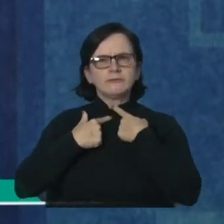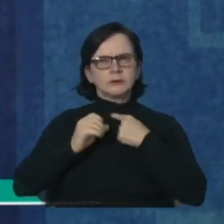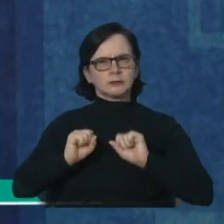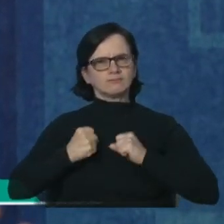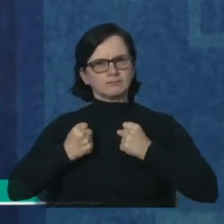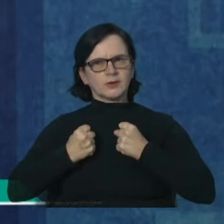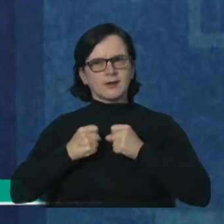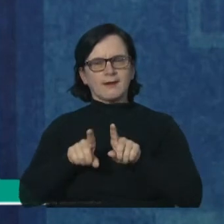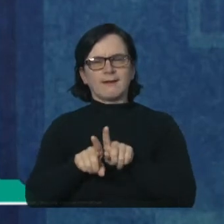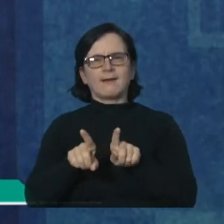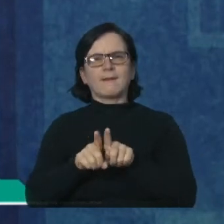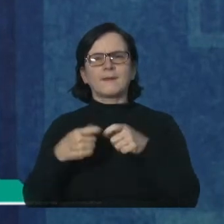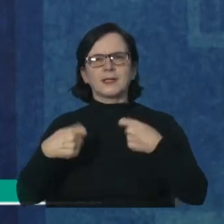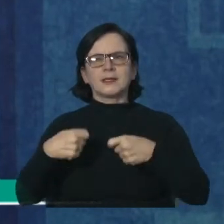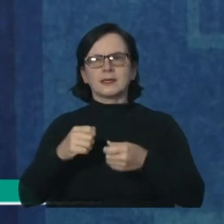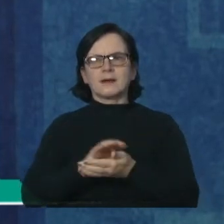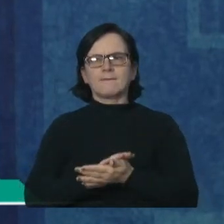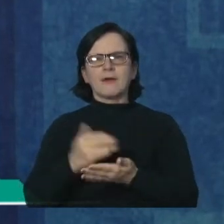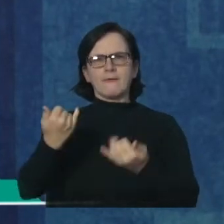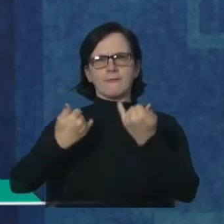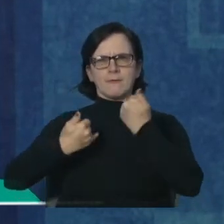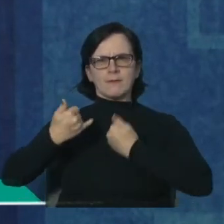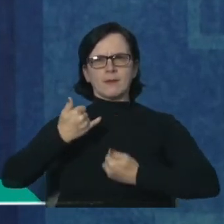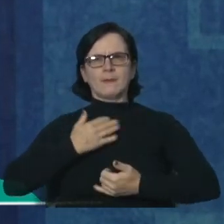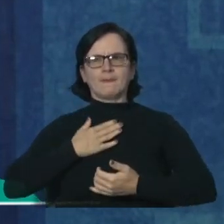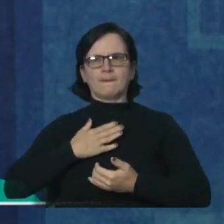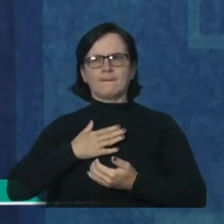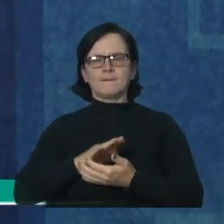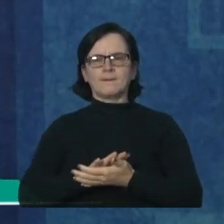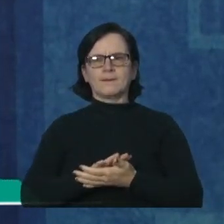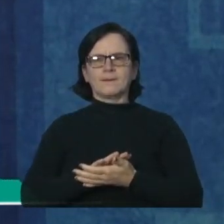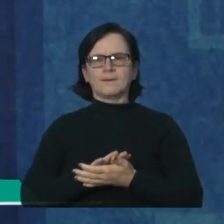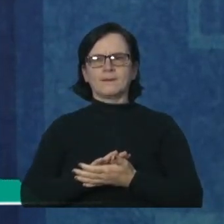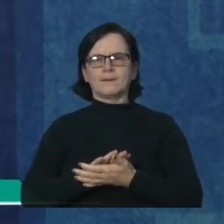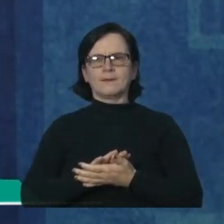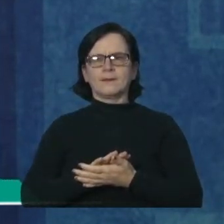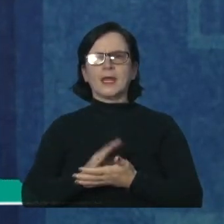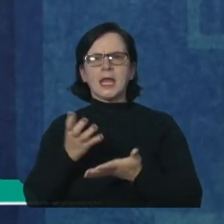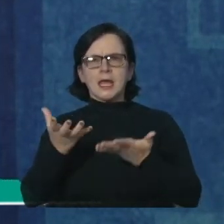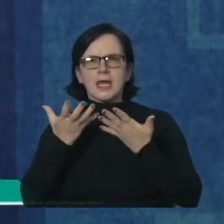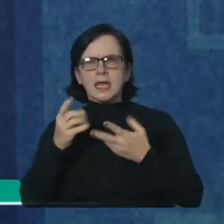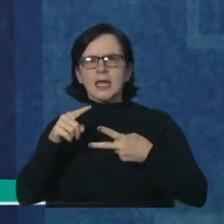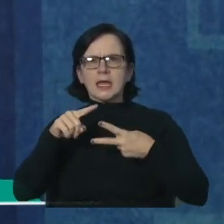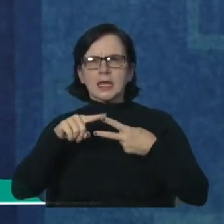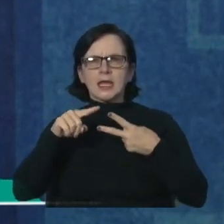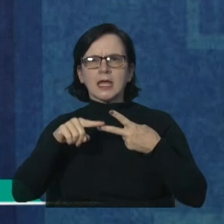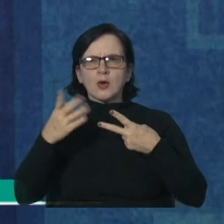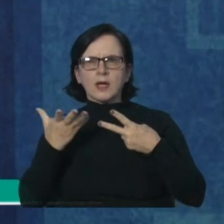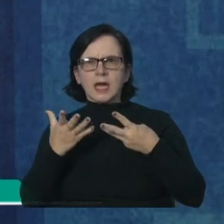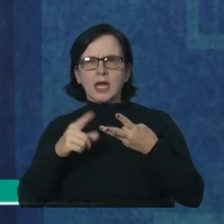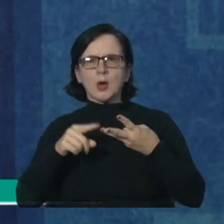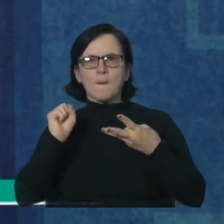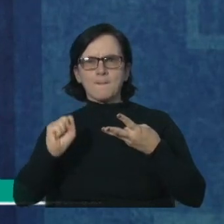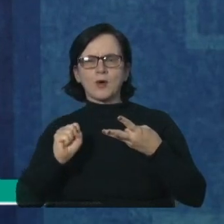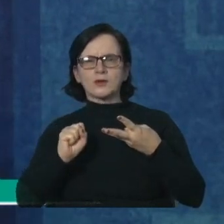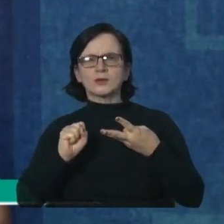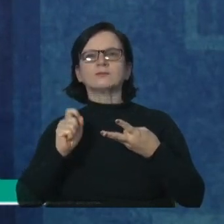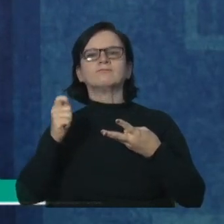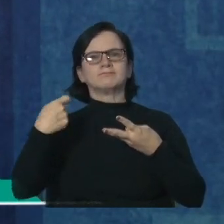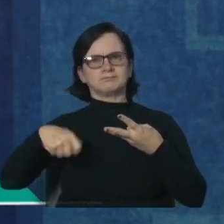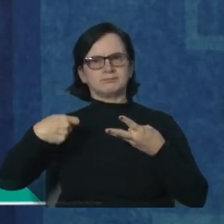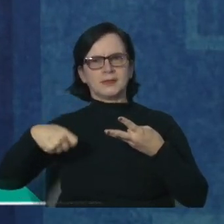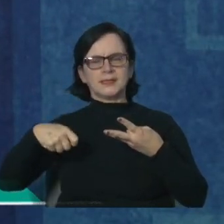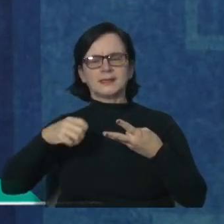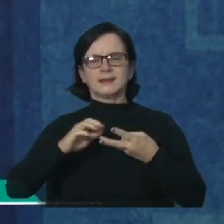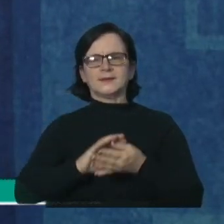garra. Falaram uma vez para mim que é, eu quero, eu posso, eu consigo. E é isso que a gente tenta passar para eles, eu quero,